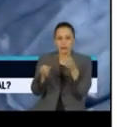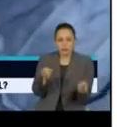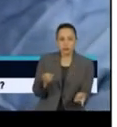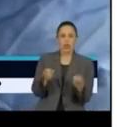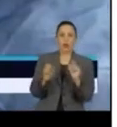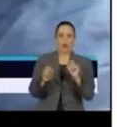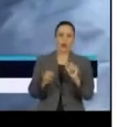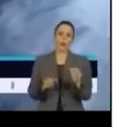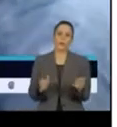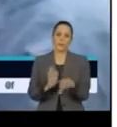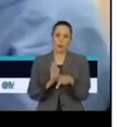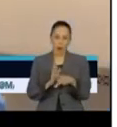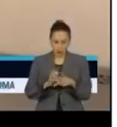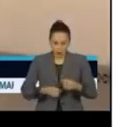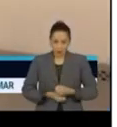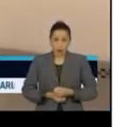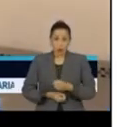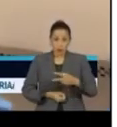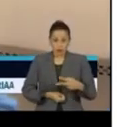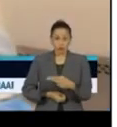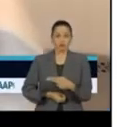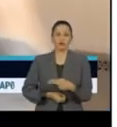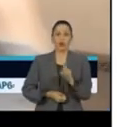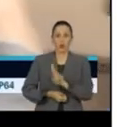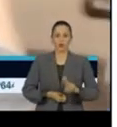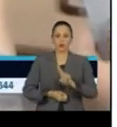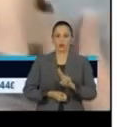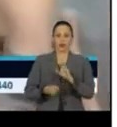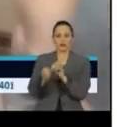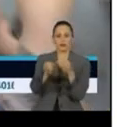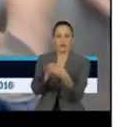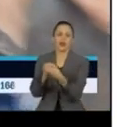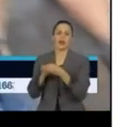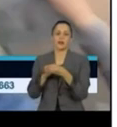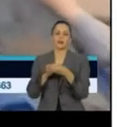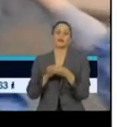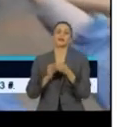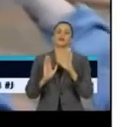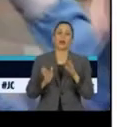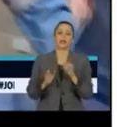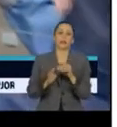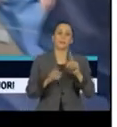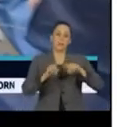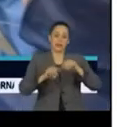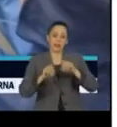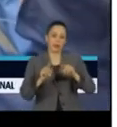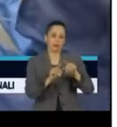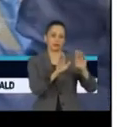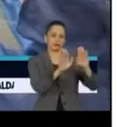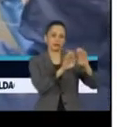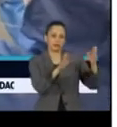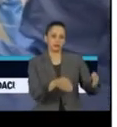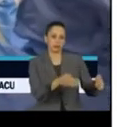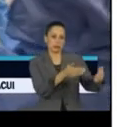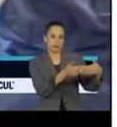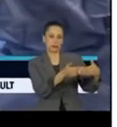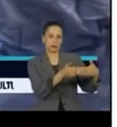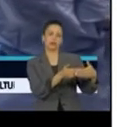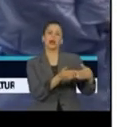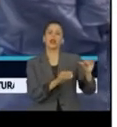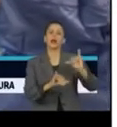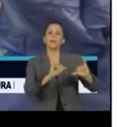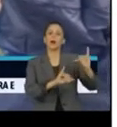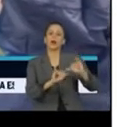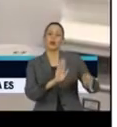coletados em maternidades. O material será identificado, isolado e cultivado nos laboratórios do Centro de